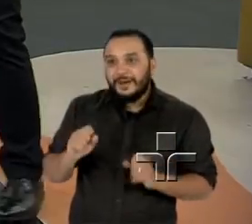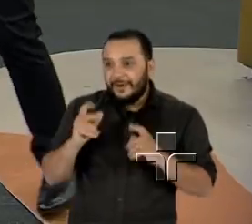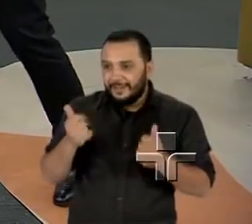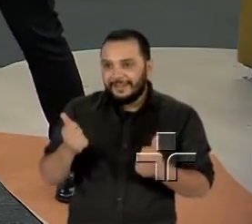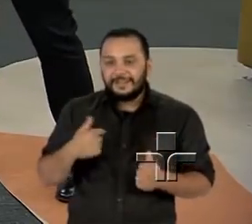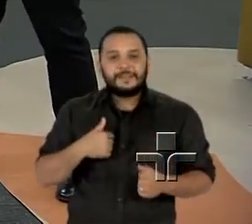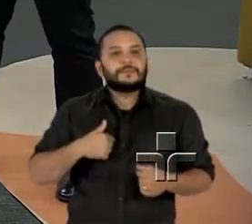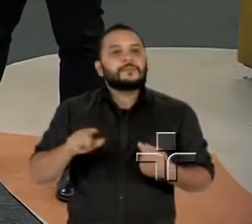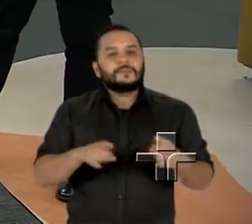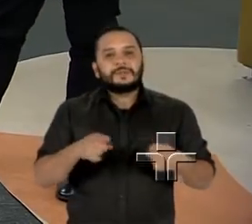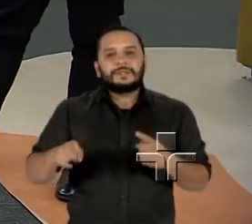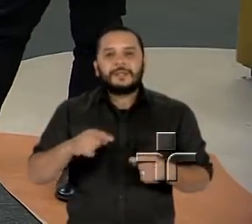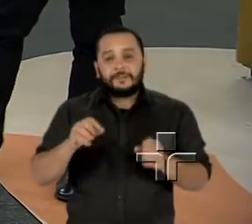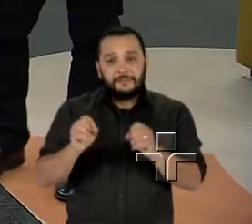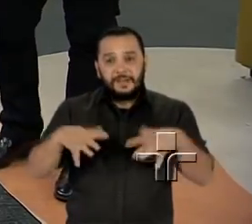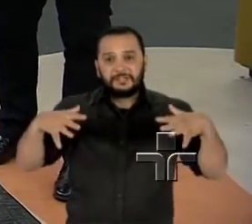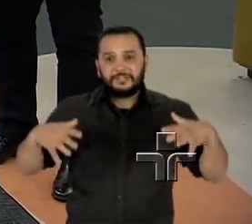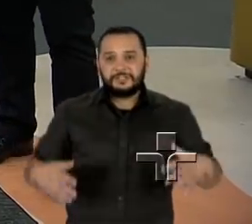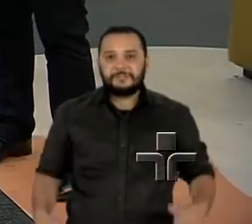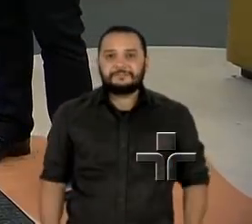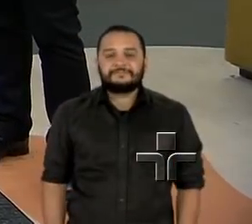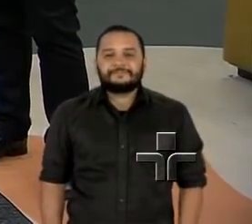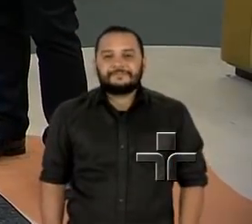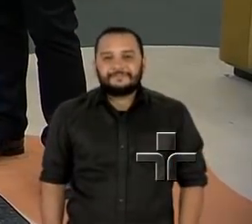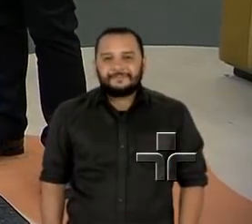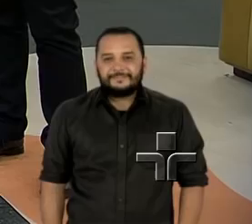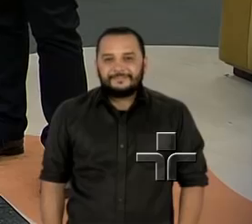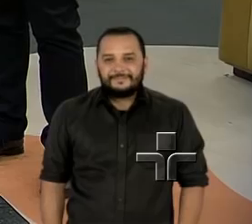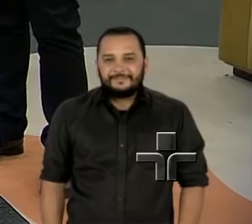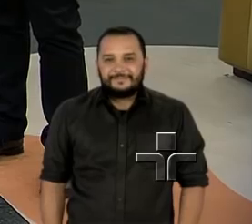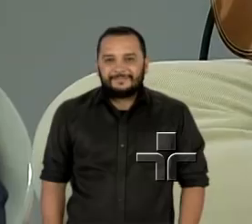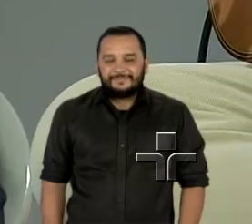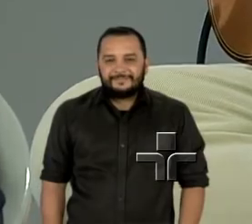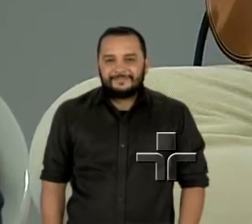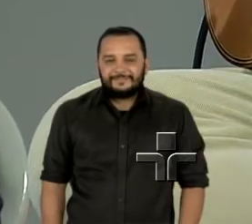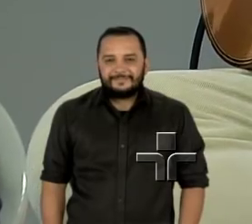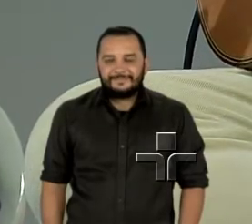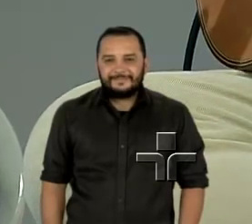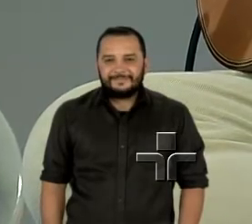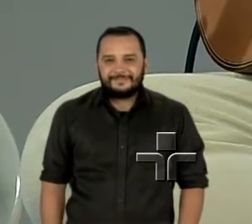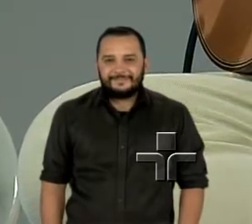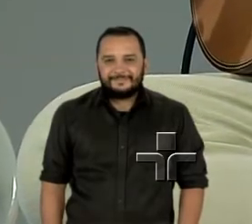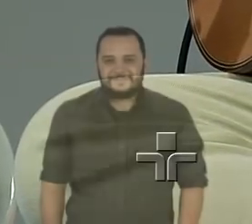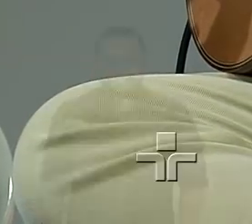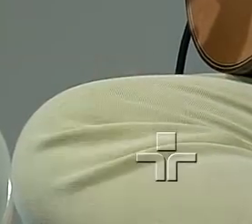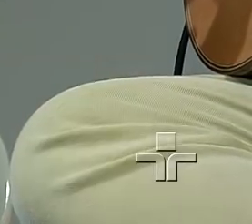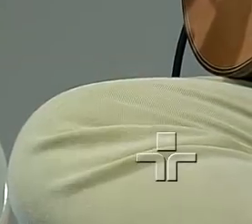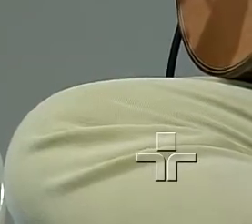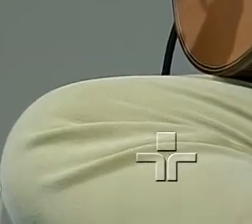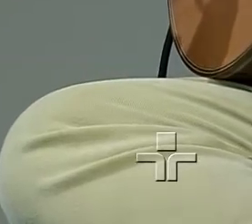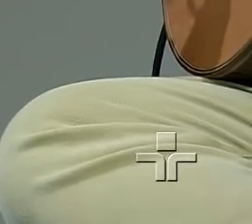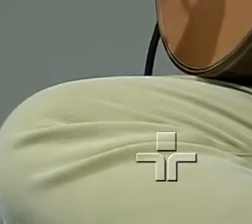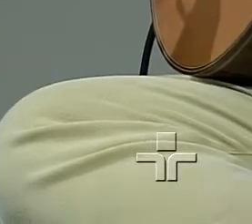Uma música chamada Magia. Magia, bora lá. Um, dois, ando, este, ele.